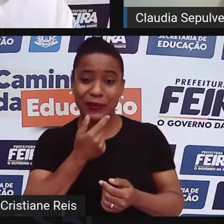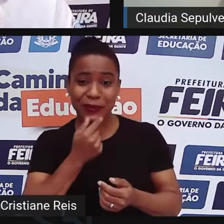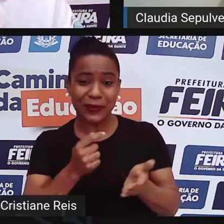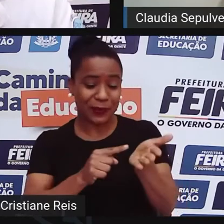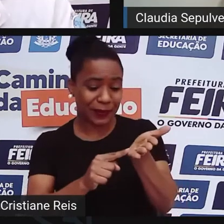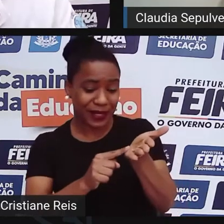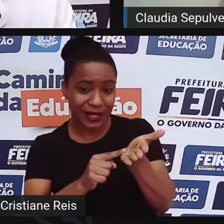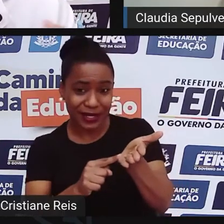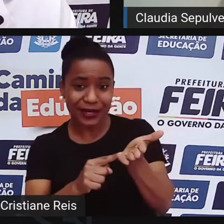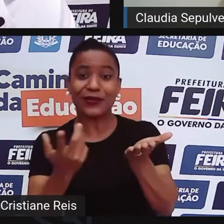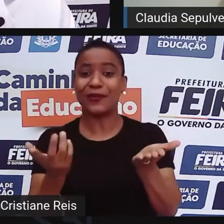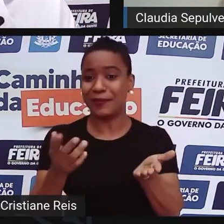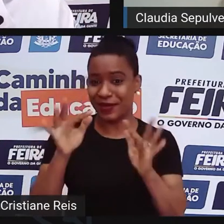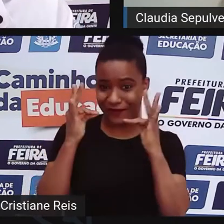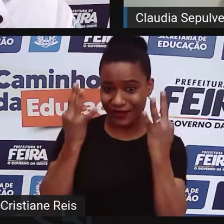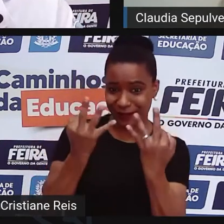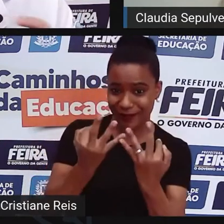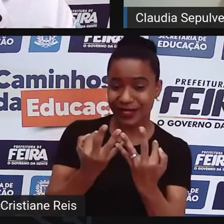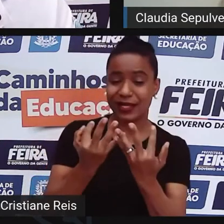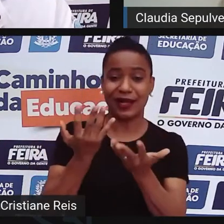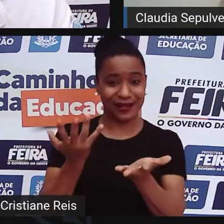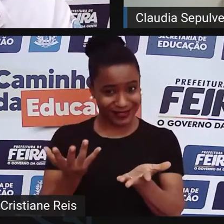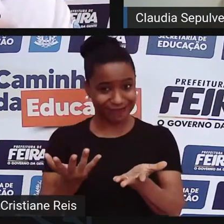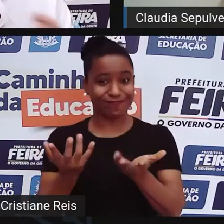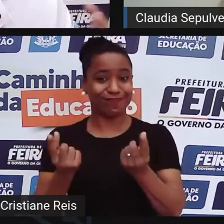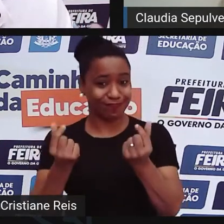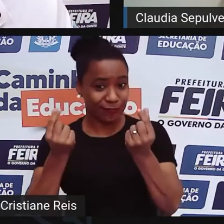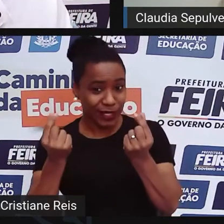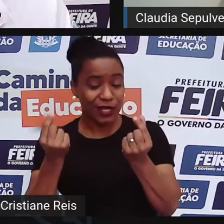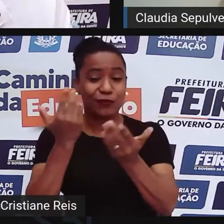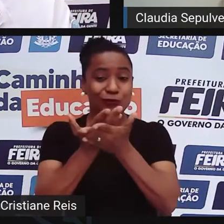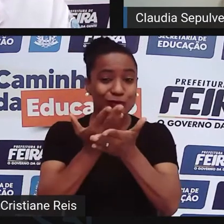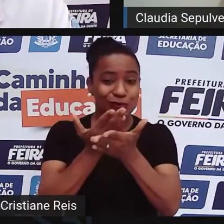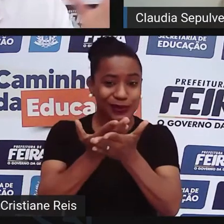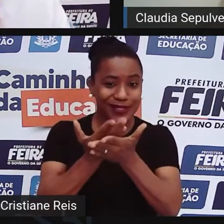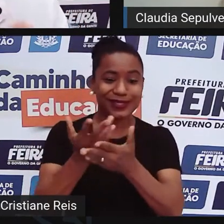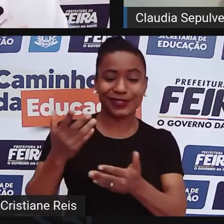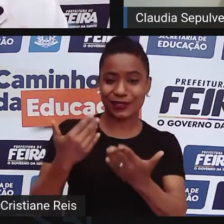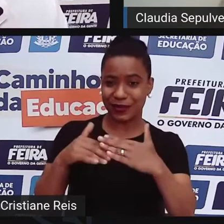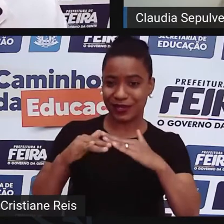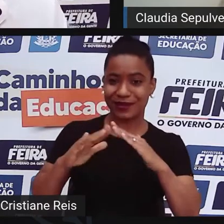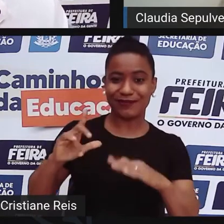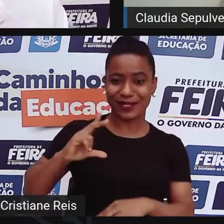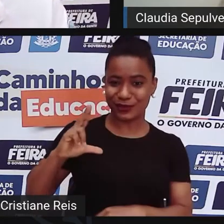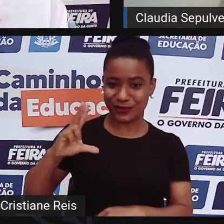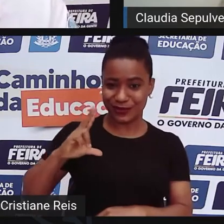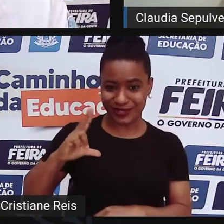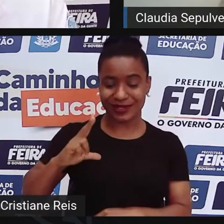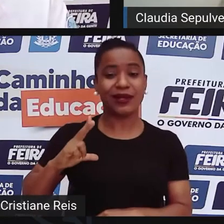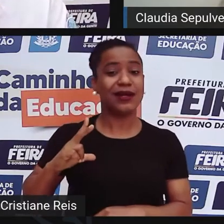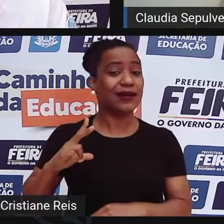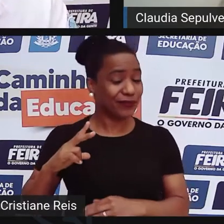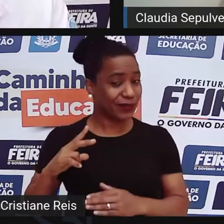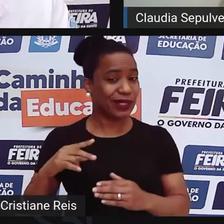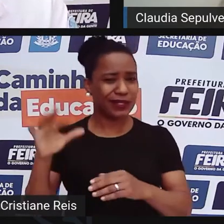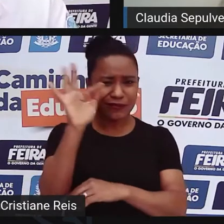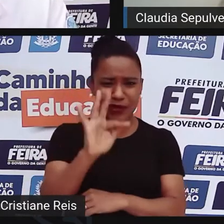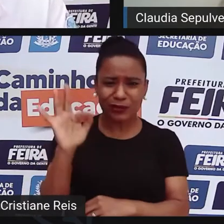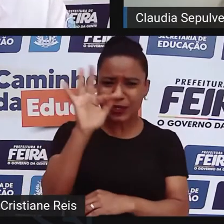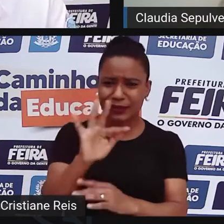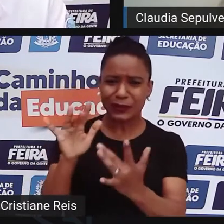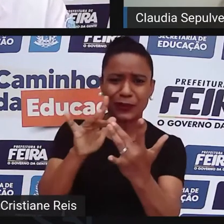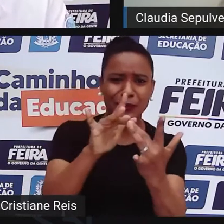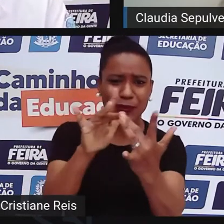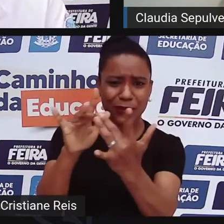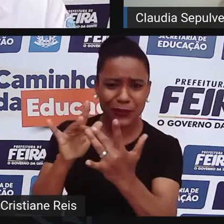de classe média, estudante em escola particular, então, na universidade eu tive contato com muitos temas que antes, para mim, não existiam. Meu primeiro contato com